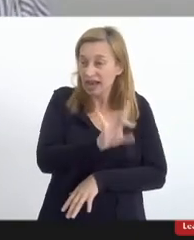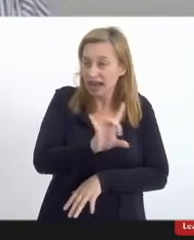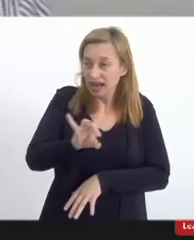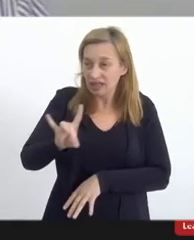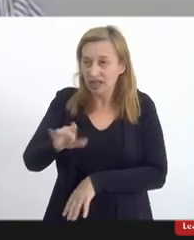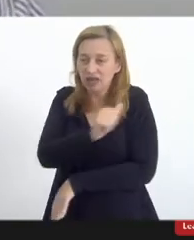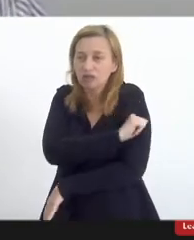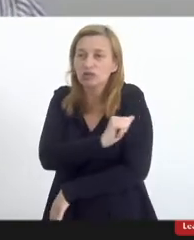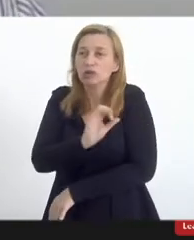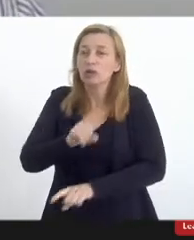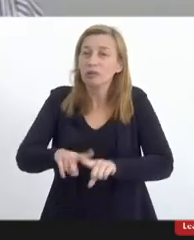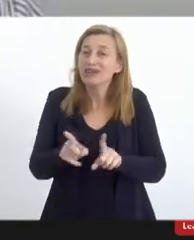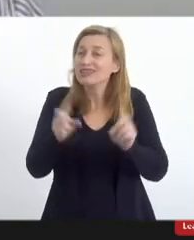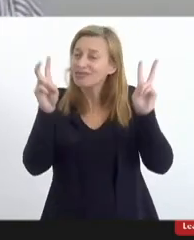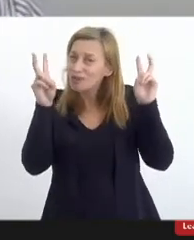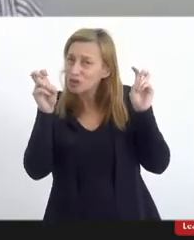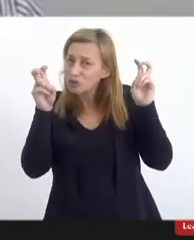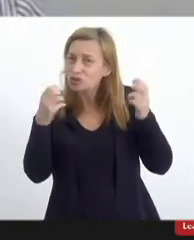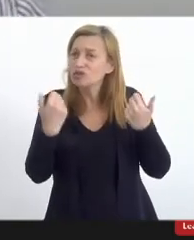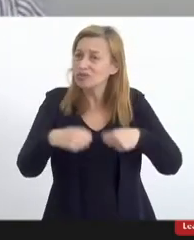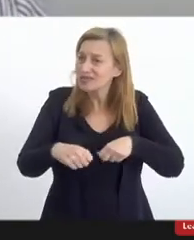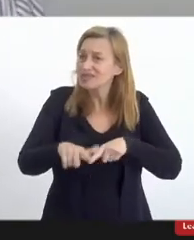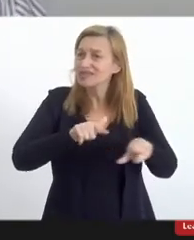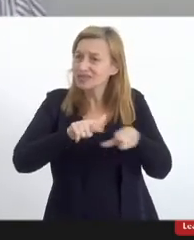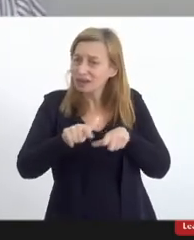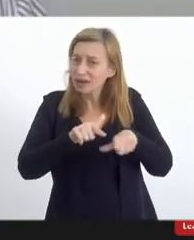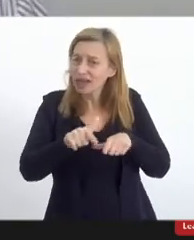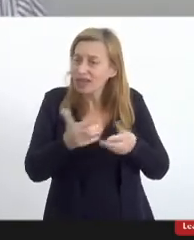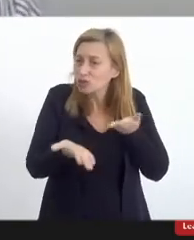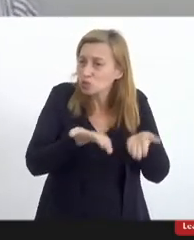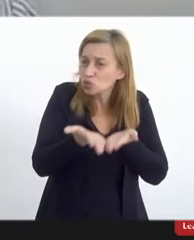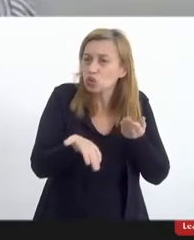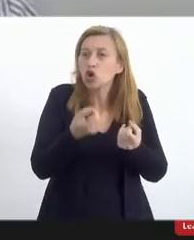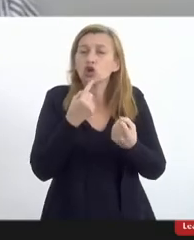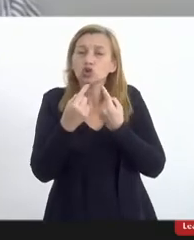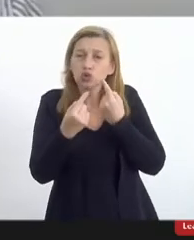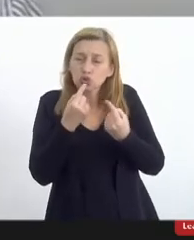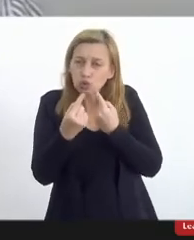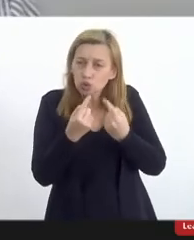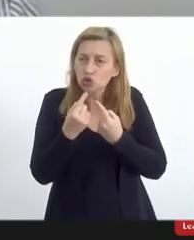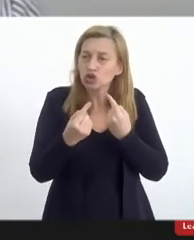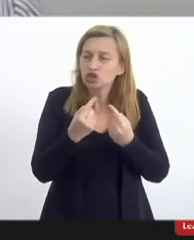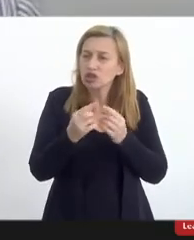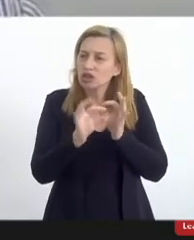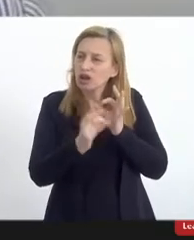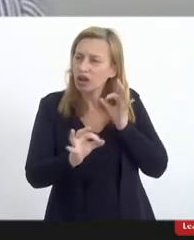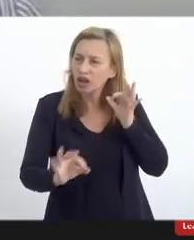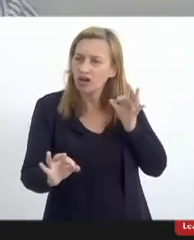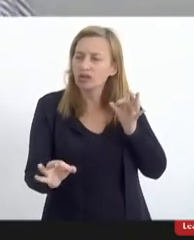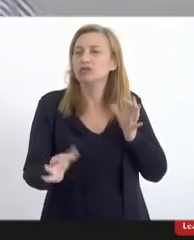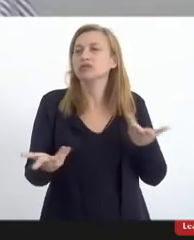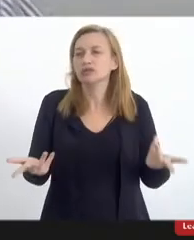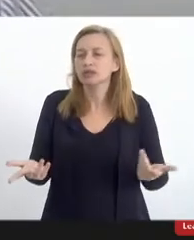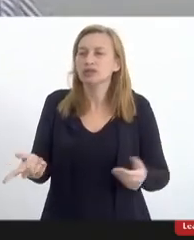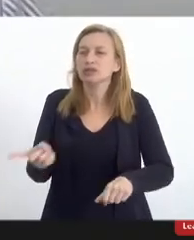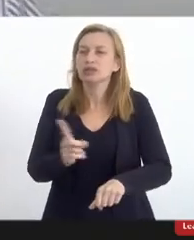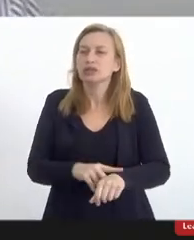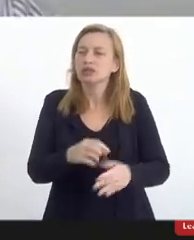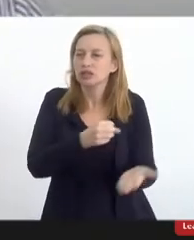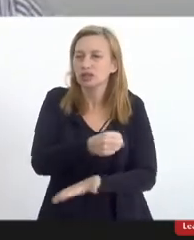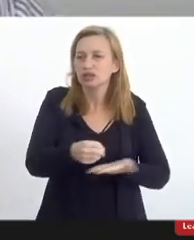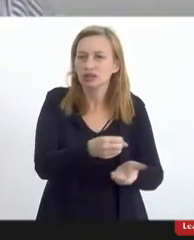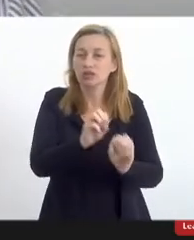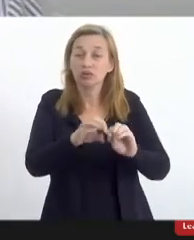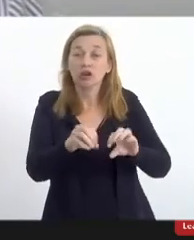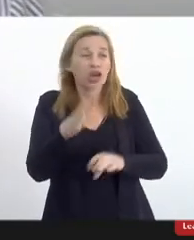maneira essa é uma questão que deve ser trabalhada de maneira transversal ao longo da educação básica então eu não sei até que